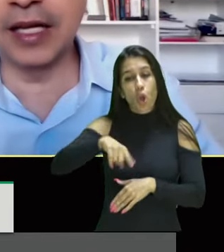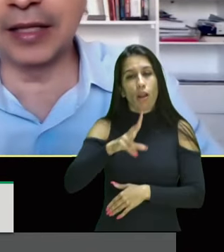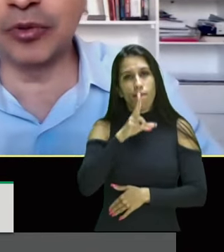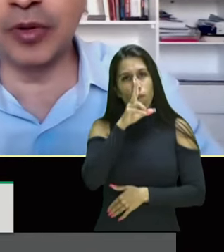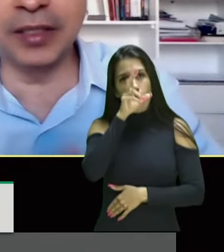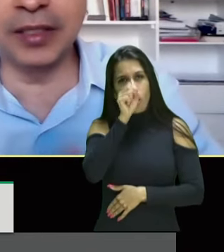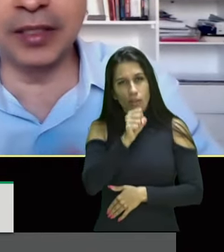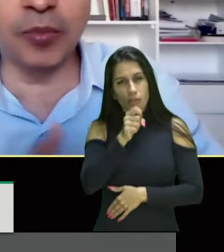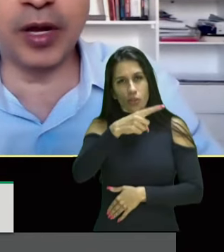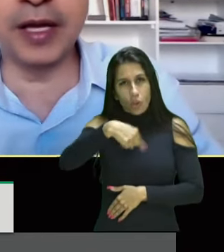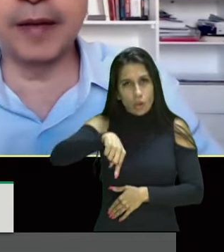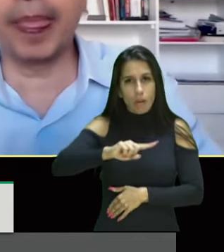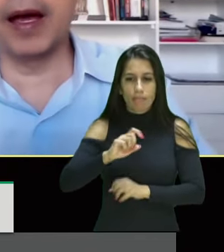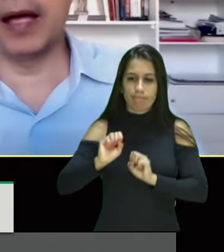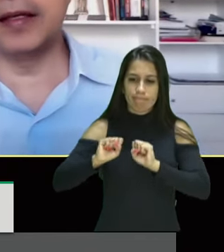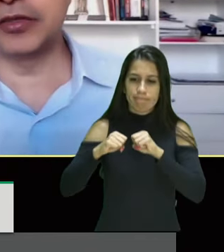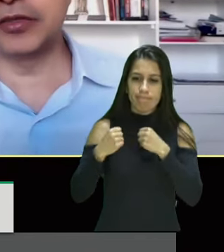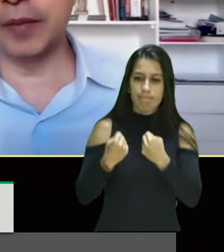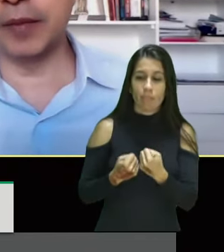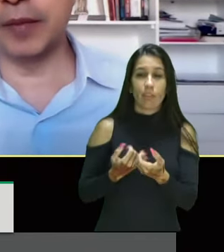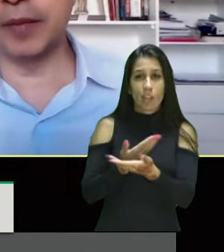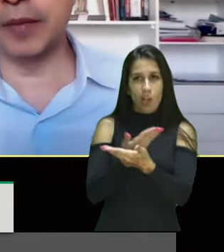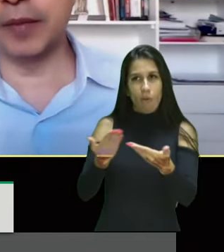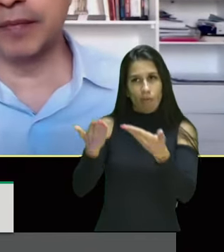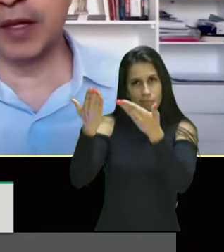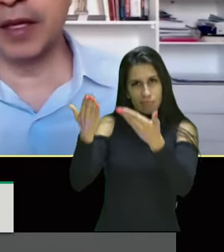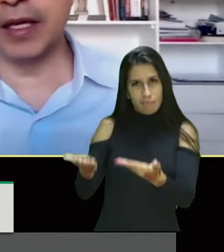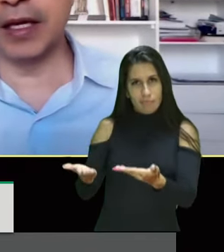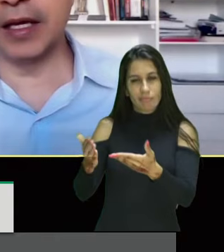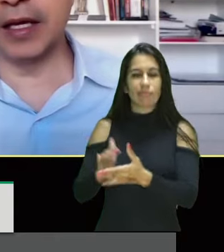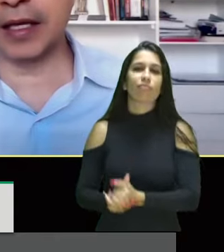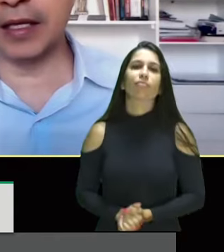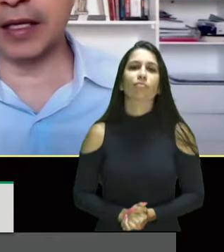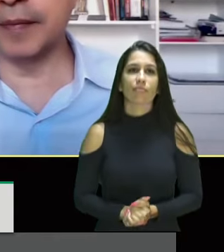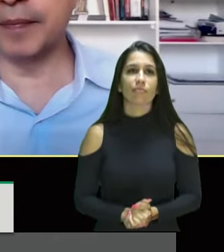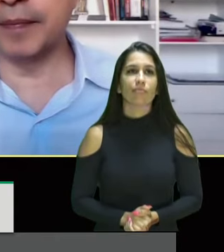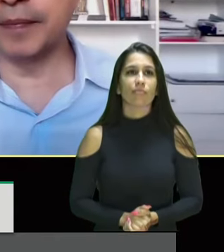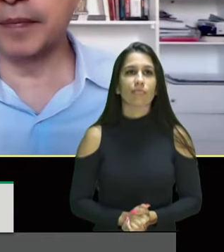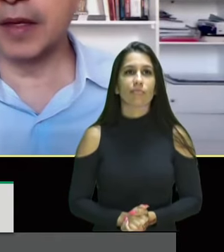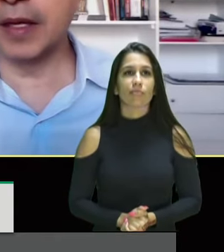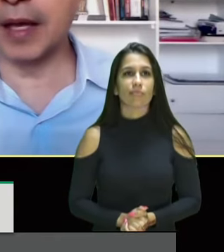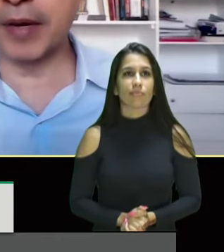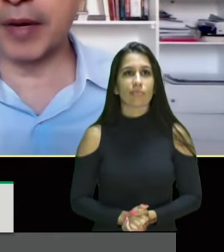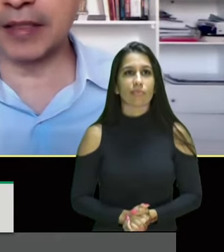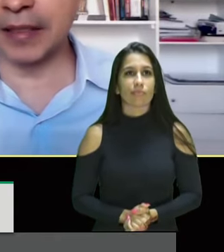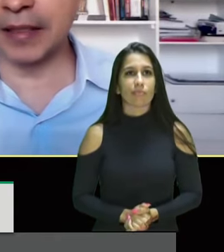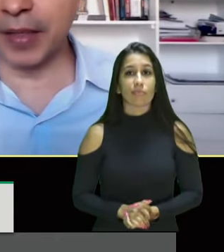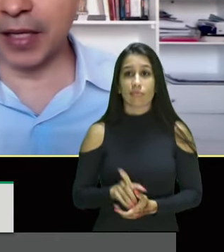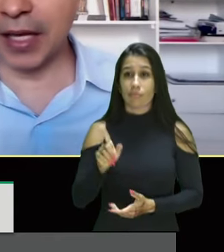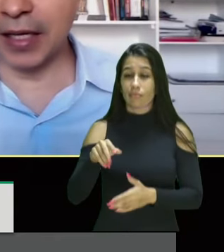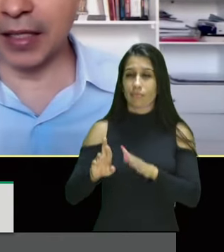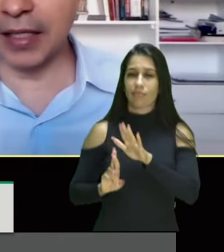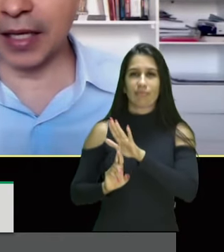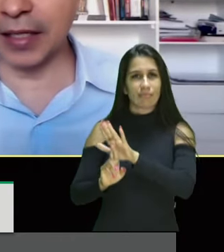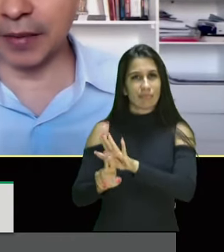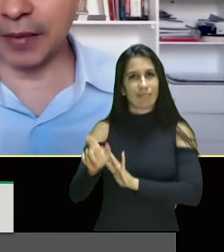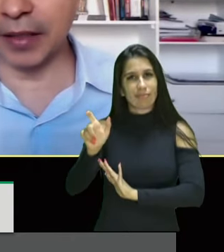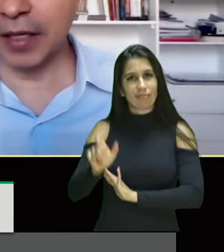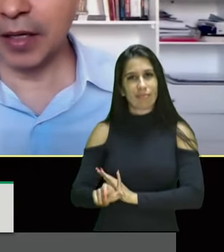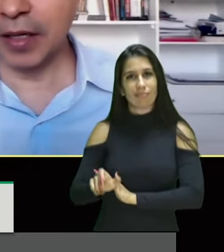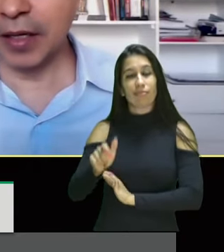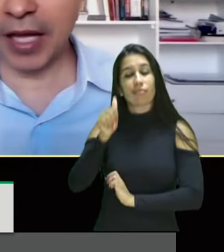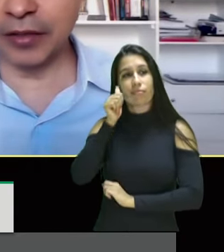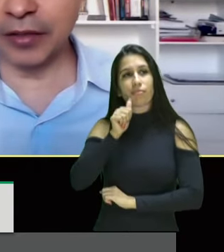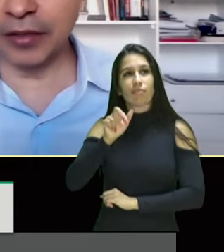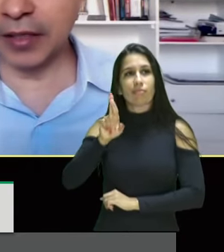fortalecidas, atuantes, como é a defensoria pública pública aqui representada pela Rita Lima.